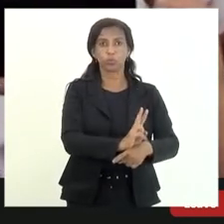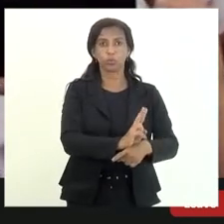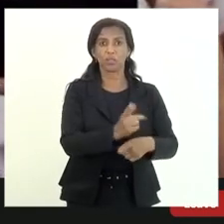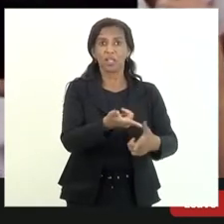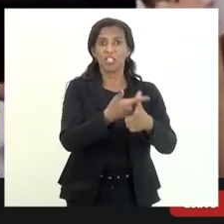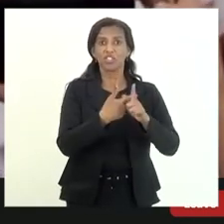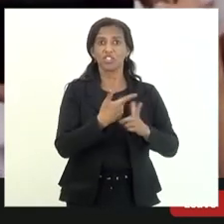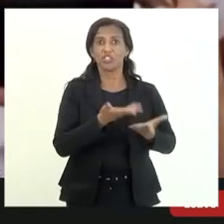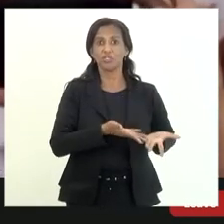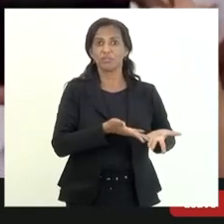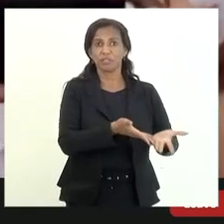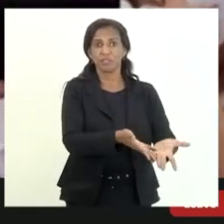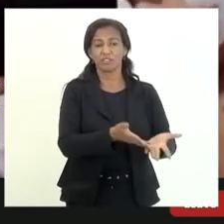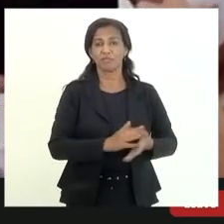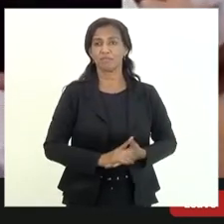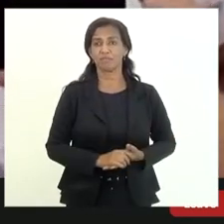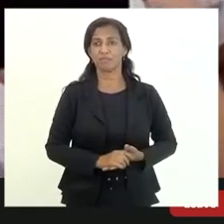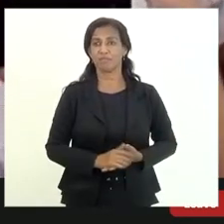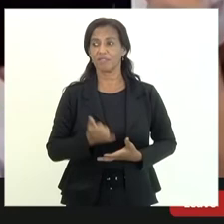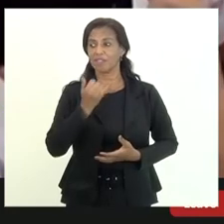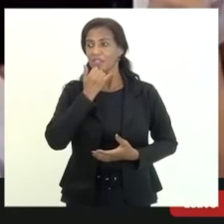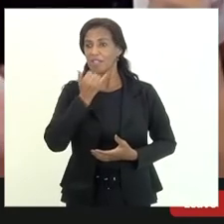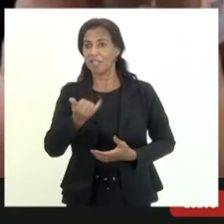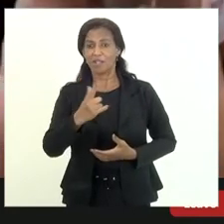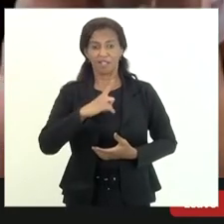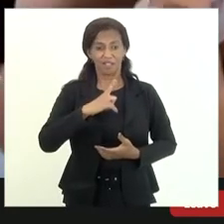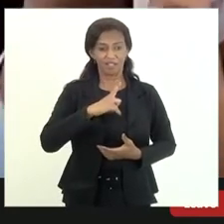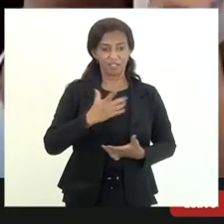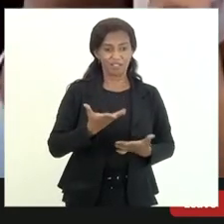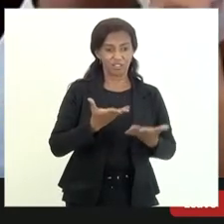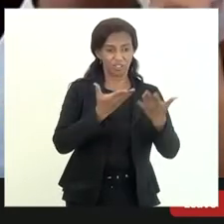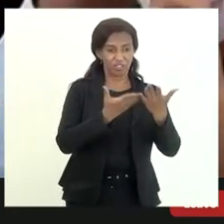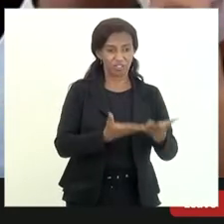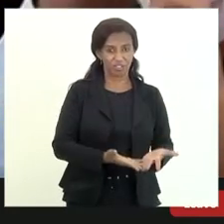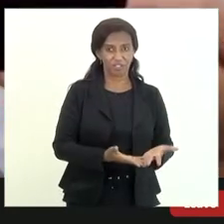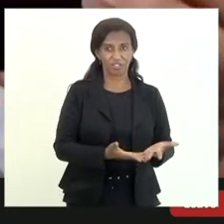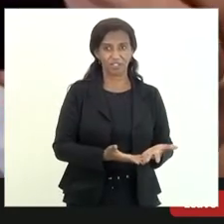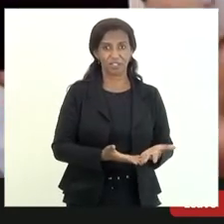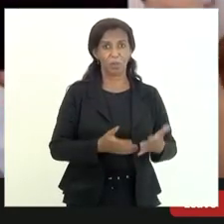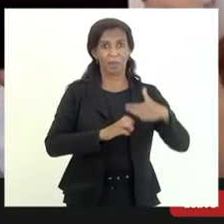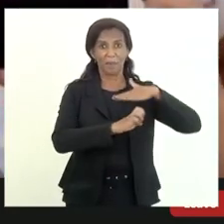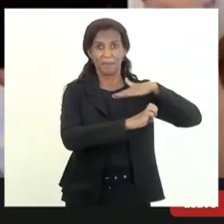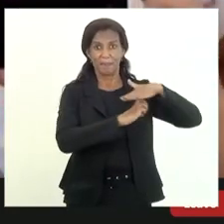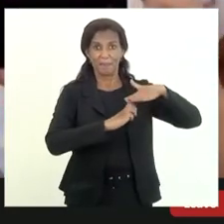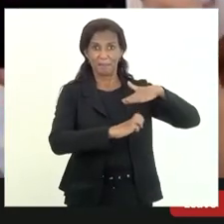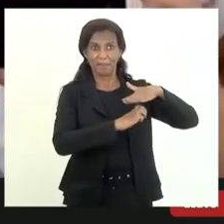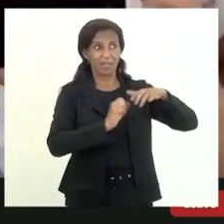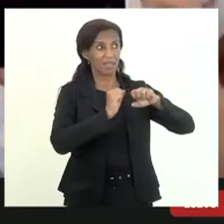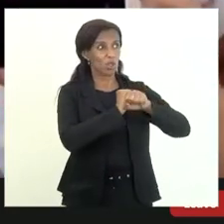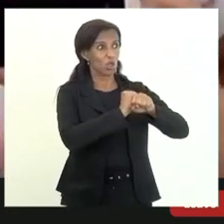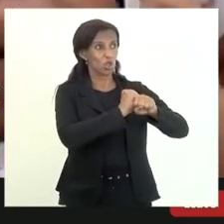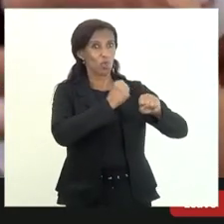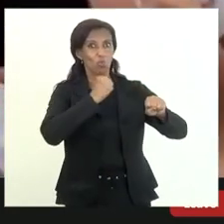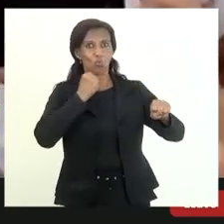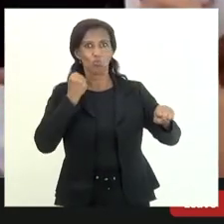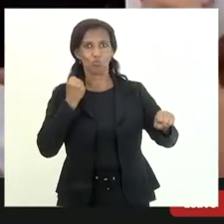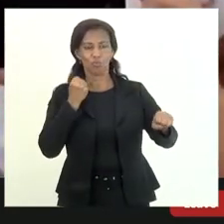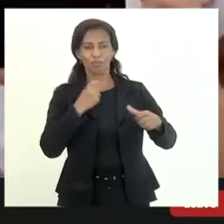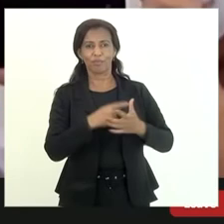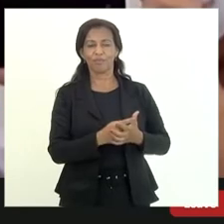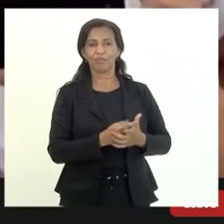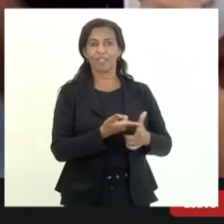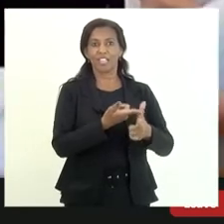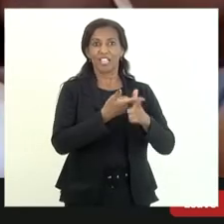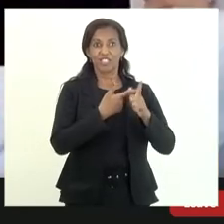ativa quer dizer de repente você tinha uma grande empresa enorme na dívida